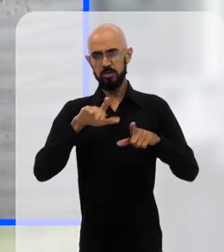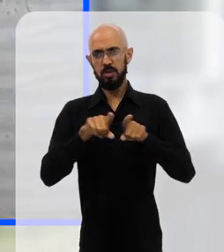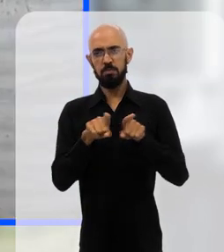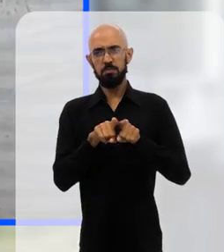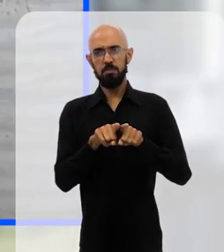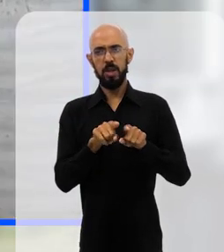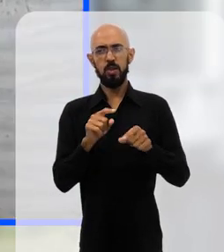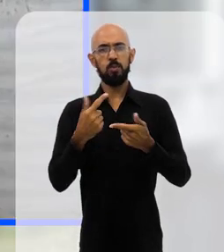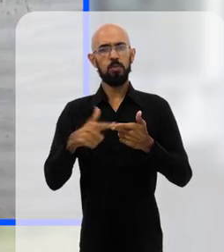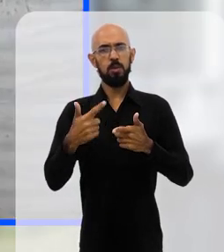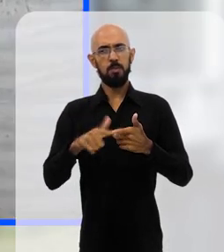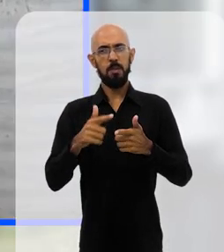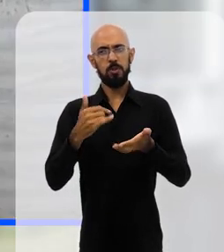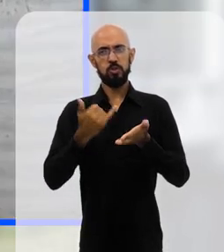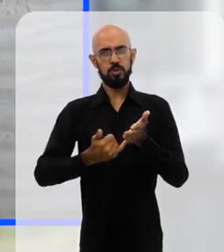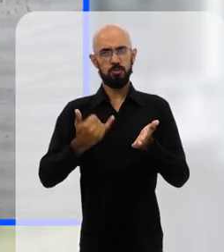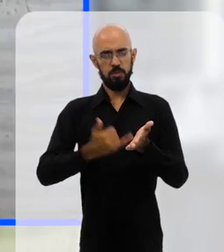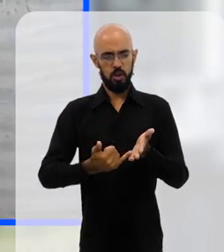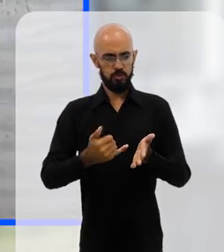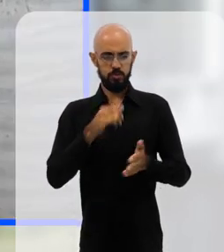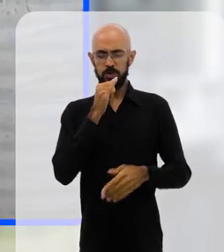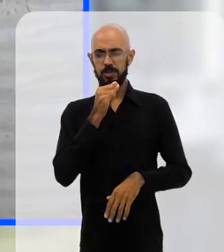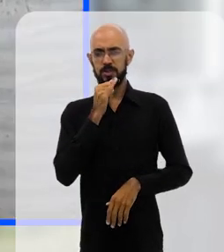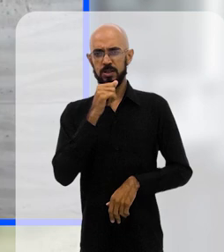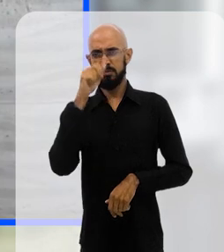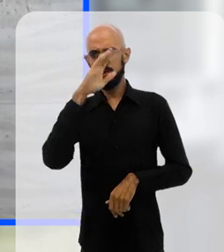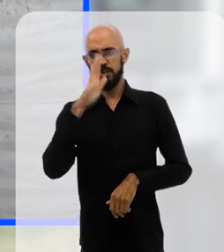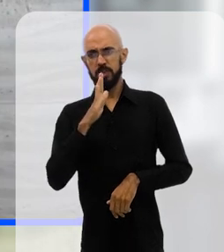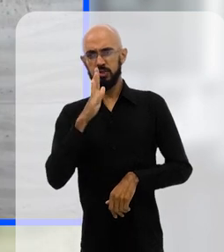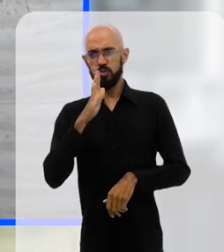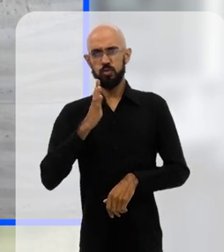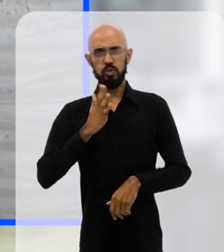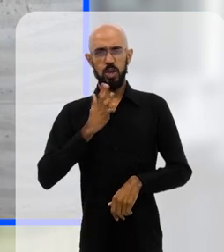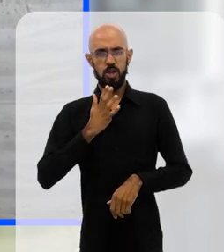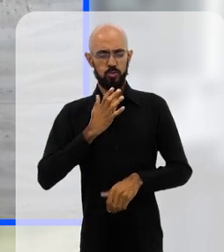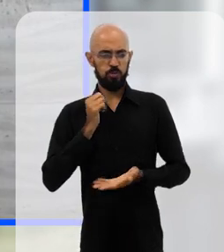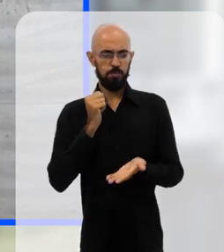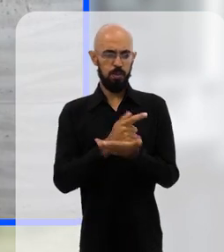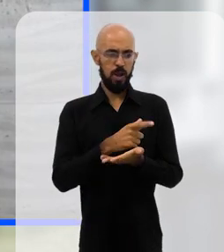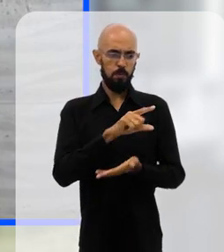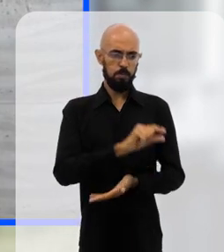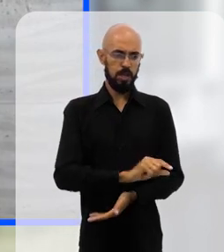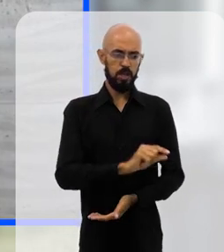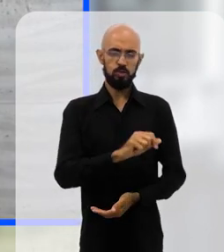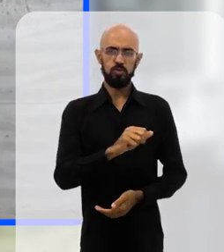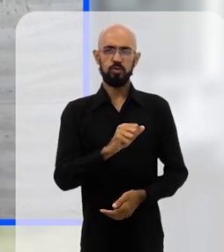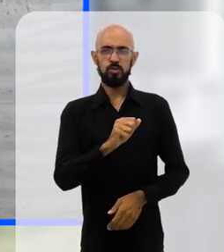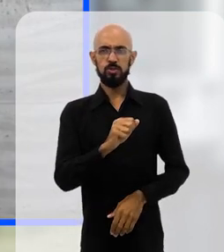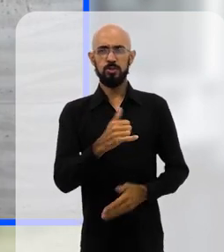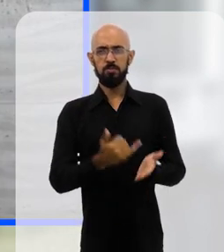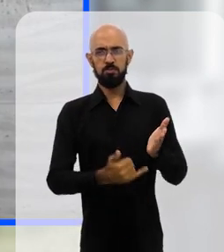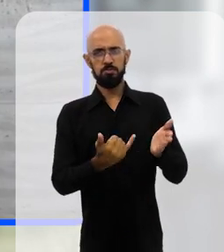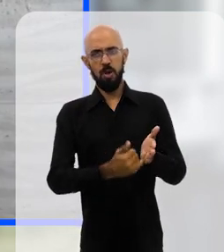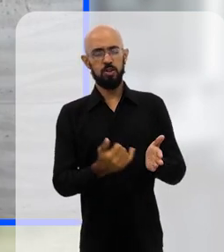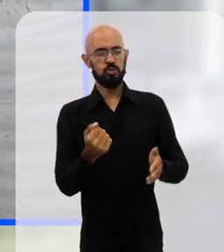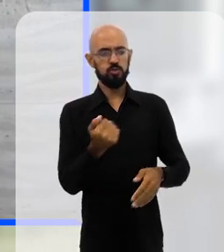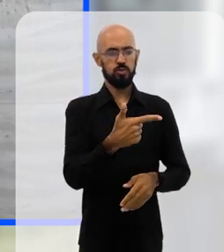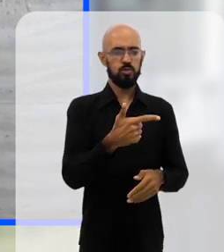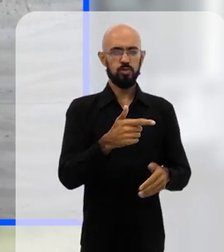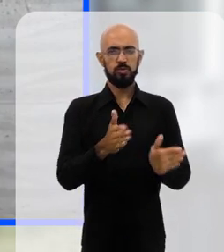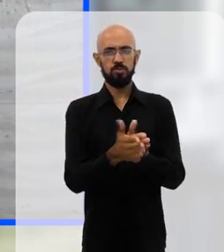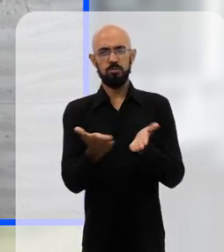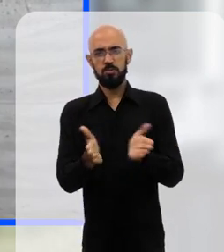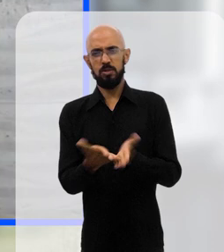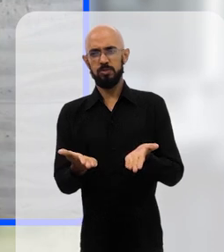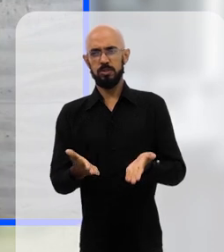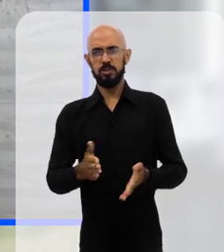isso tem a questão dos impostos, que aqui no Brasil, por exemplo, os ricos pagam menos impostos do que os pobres, vamos dizer